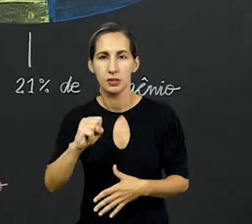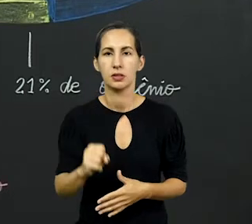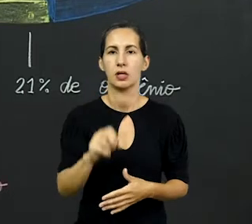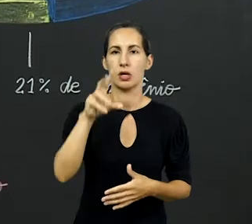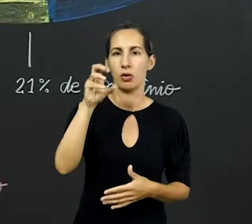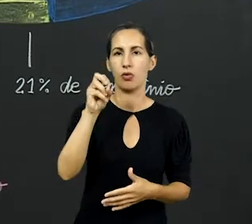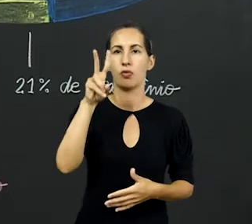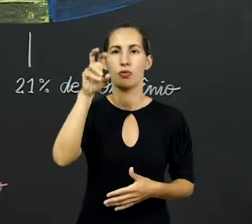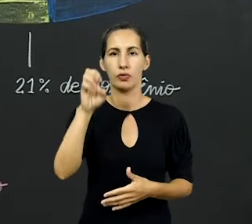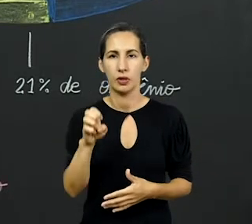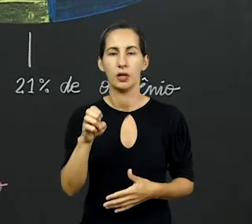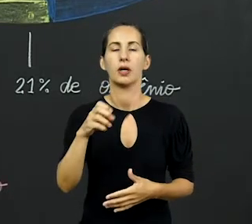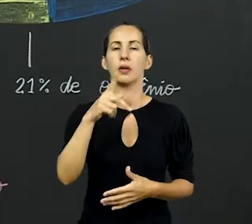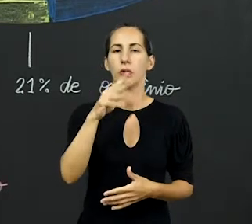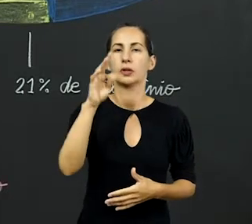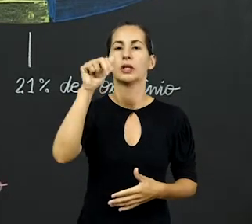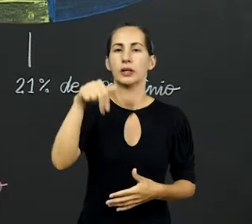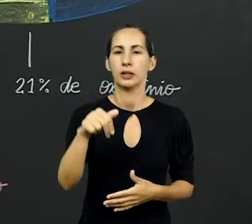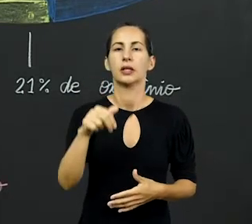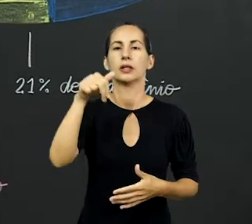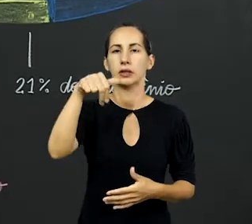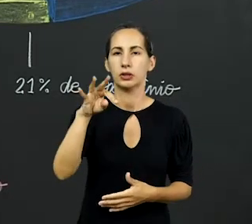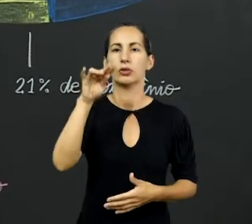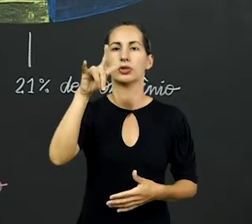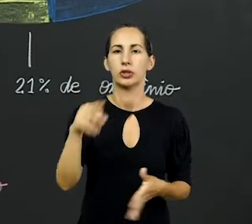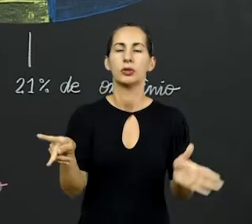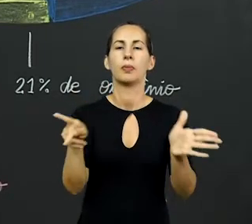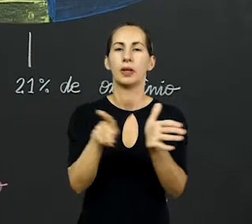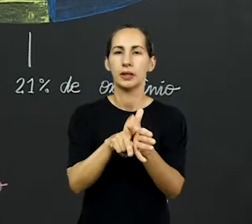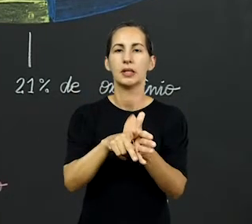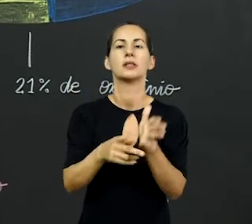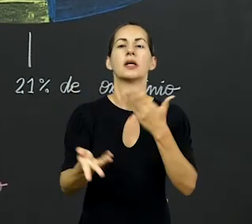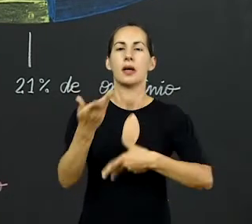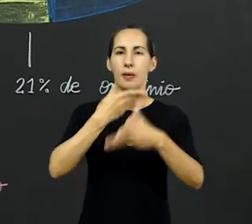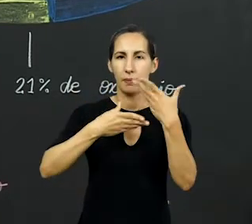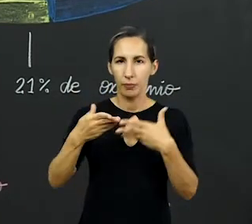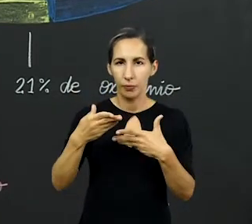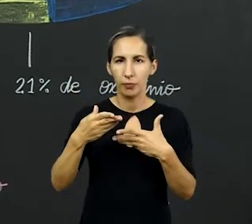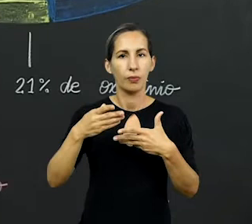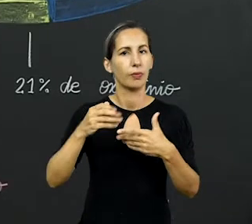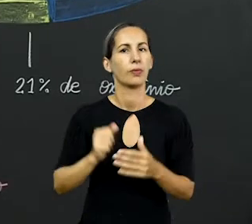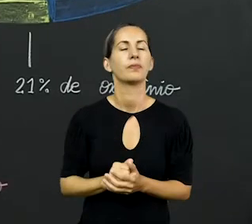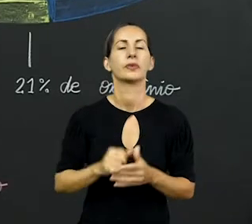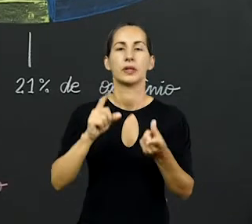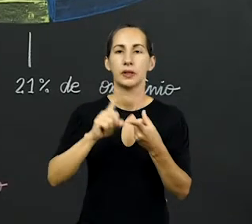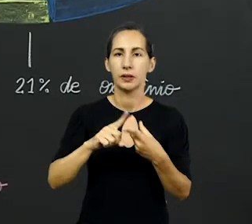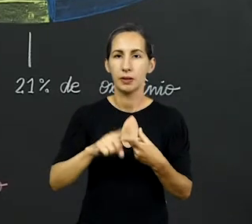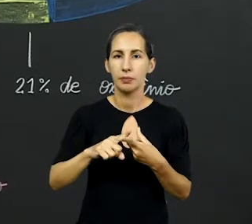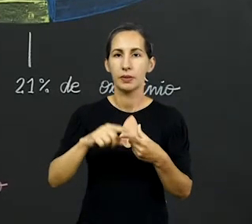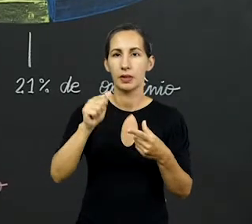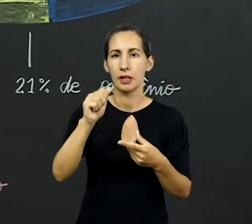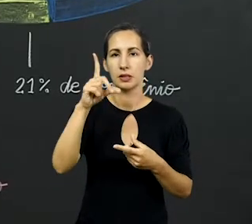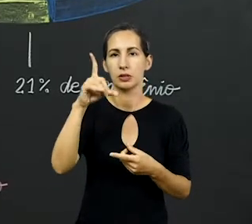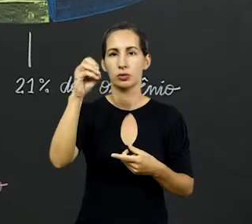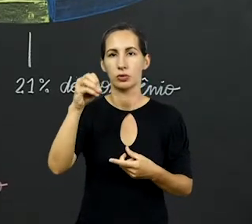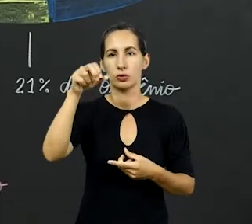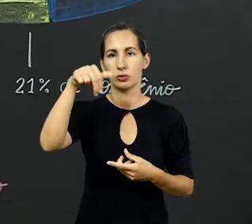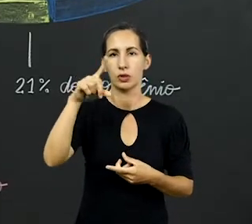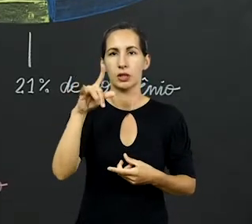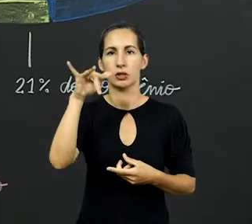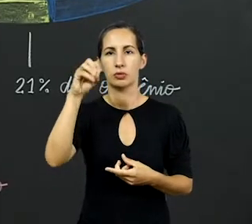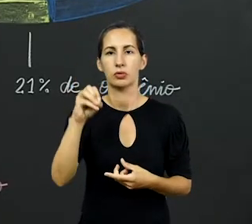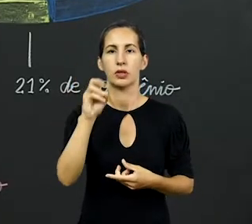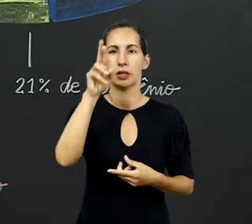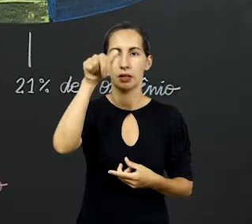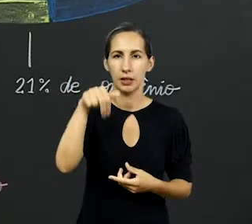couve? Tem proteína, tem nitrogênio, você vai repor isso aí. E sem contar com os ácidos nucleicos, com DNA e